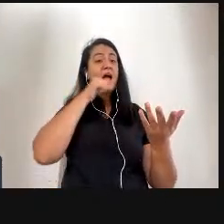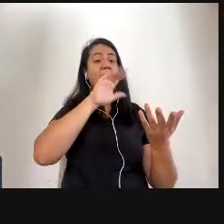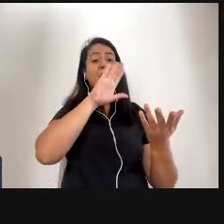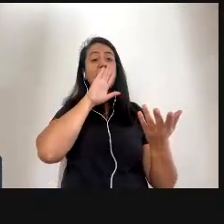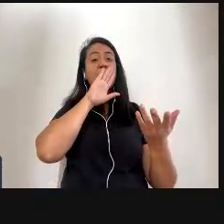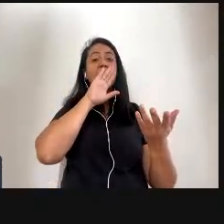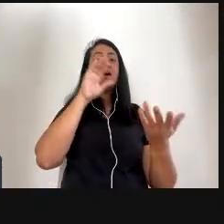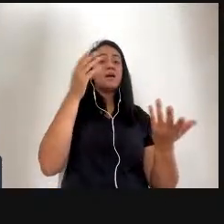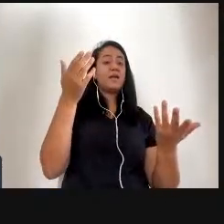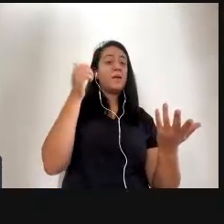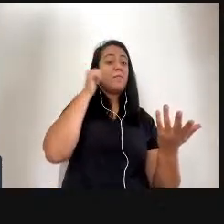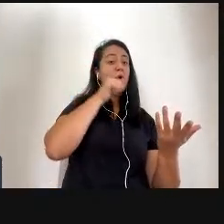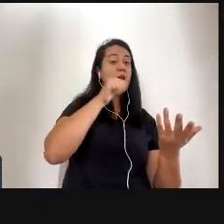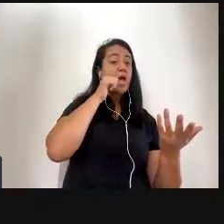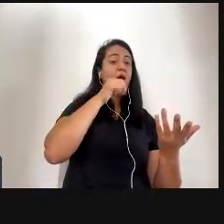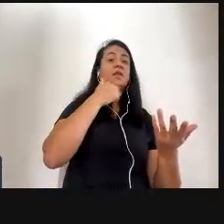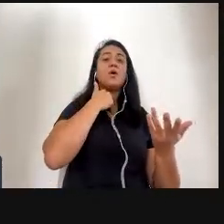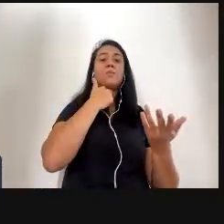independente,